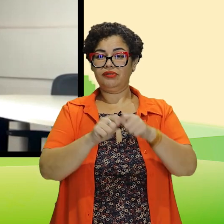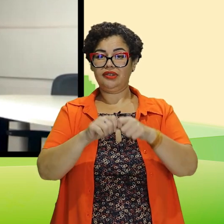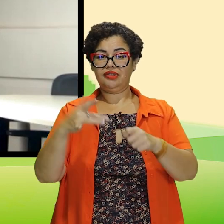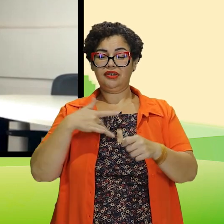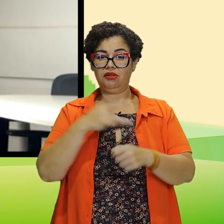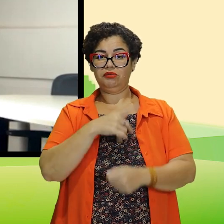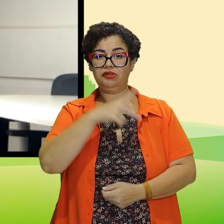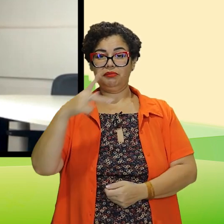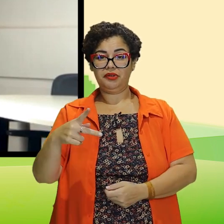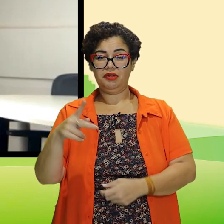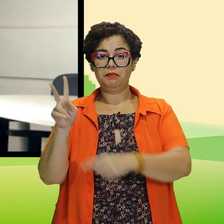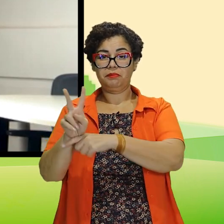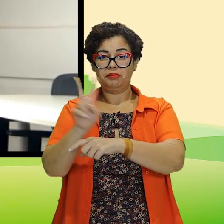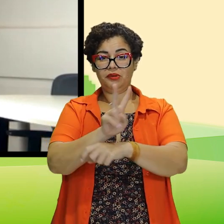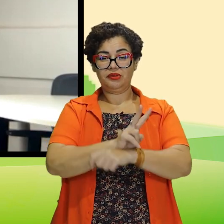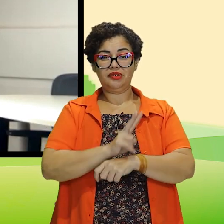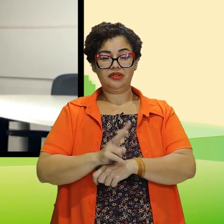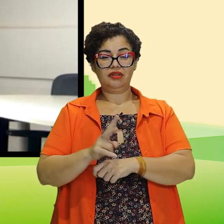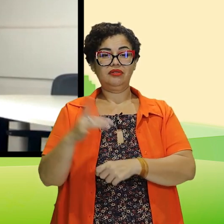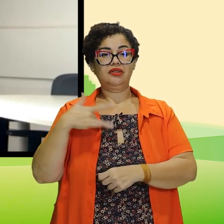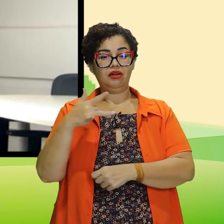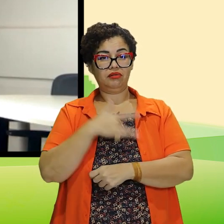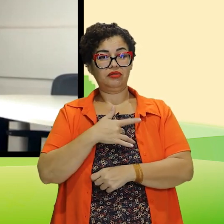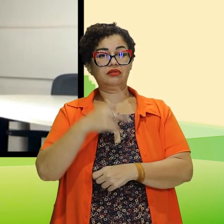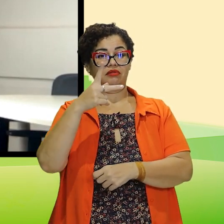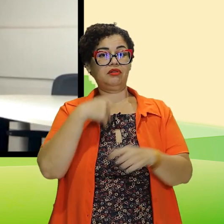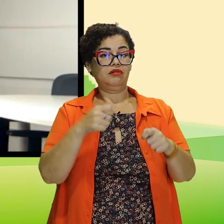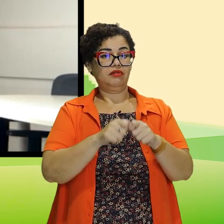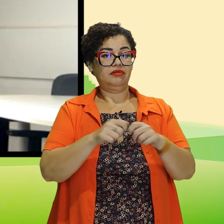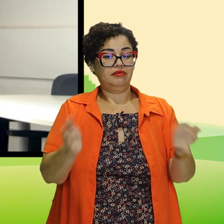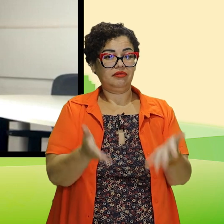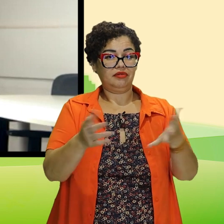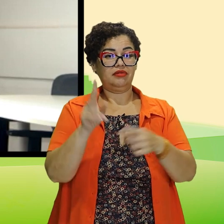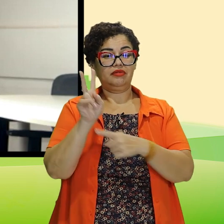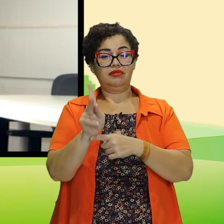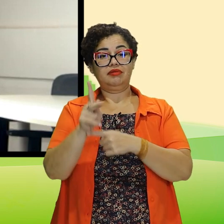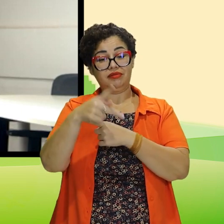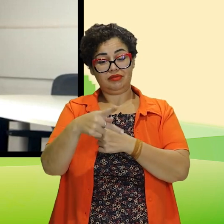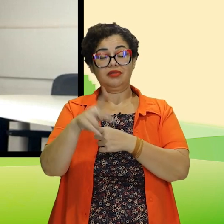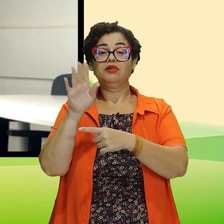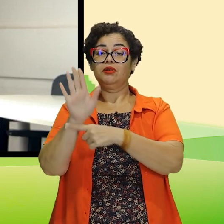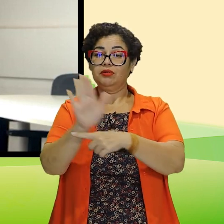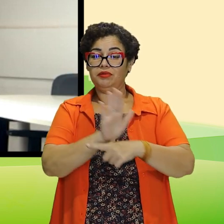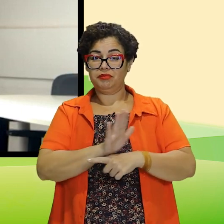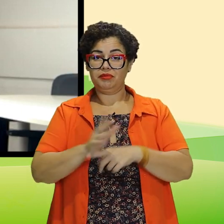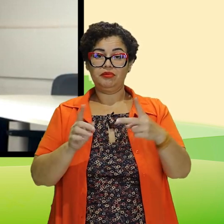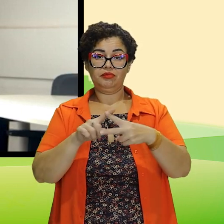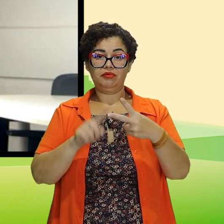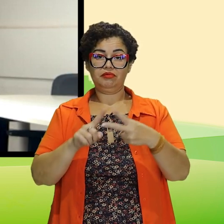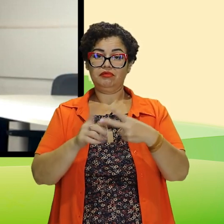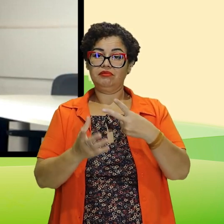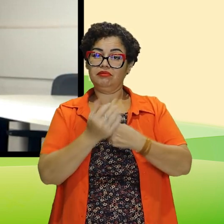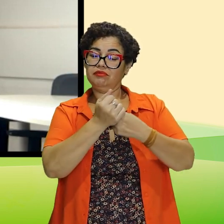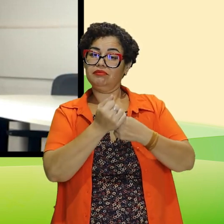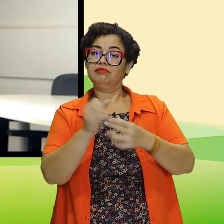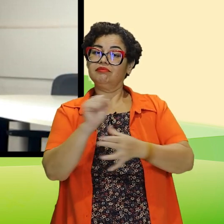promoção da saúde. P, proteção da saúde. Então, eu promovo, eu protejo, junto esses